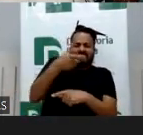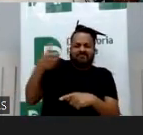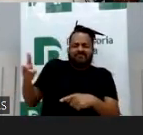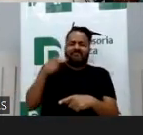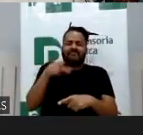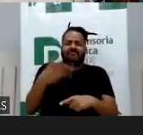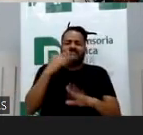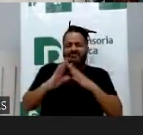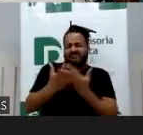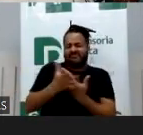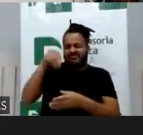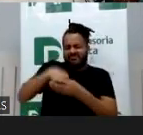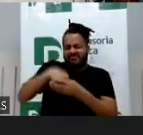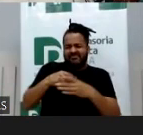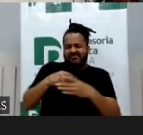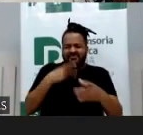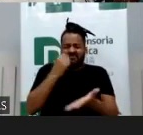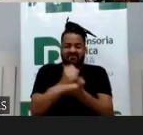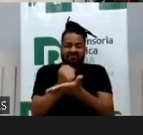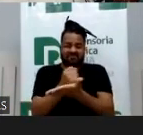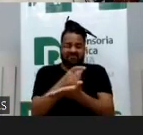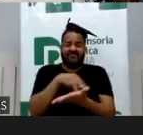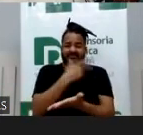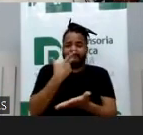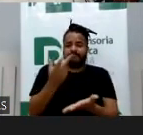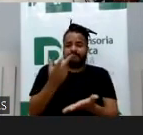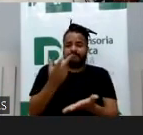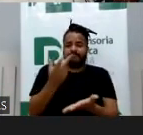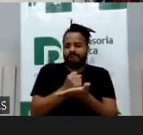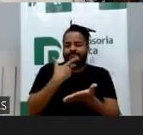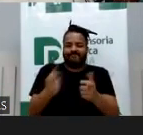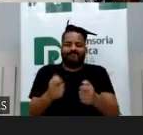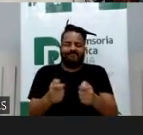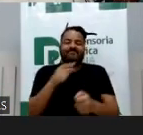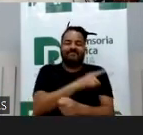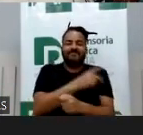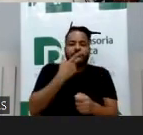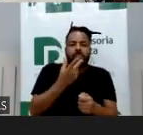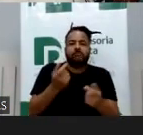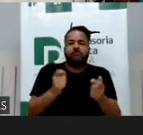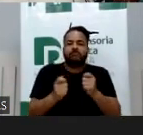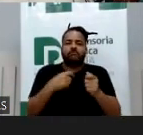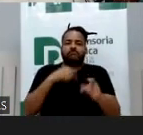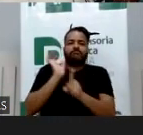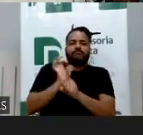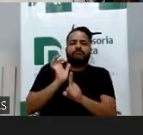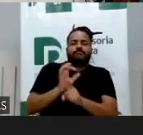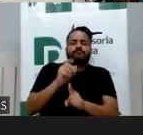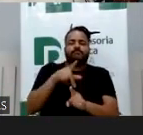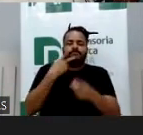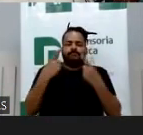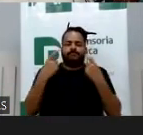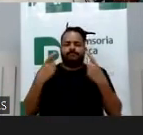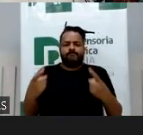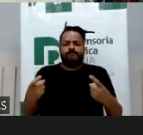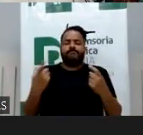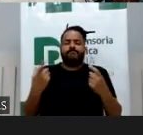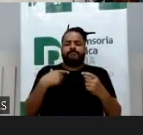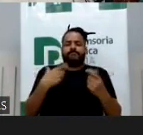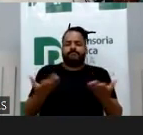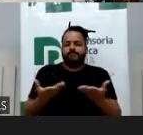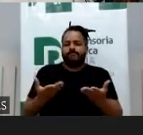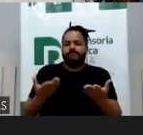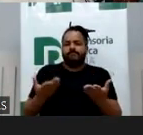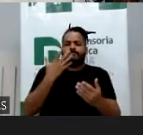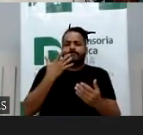não é por causa do video game, mas o video game tem que ser trazido a essa discussão. cultura que incentiva a violência, que ensina crianças a atirar como